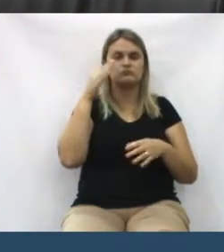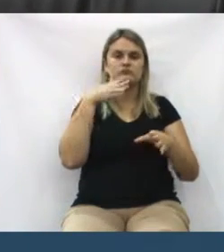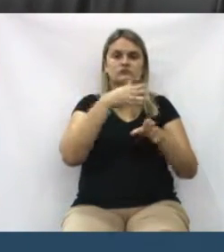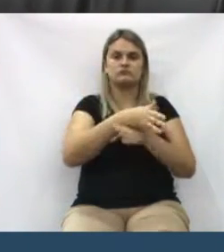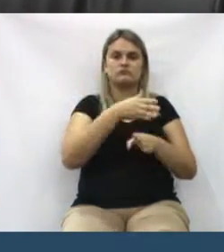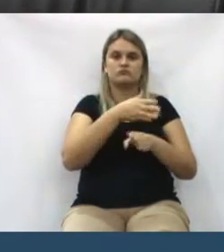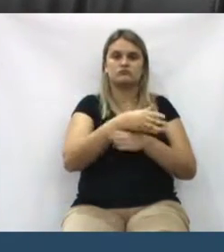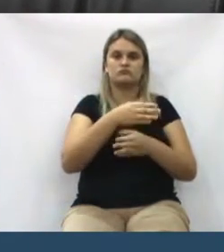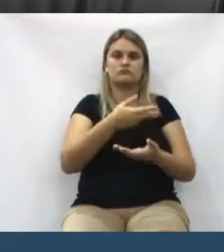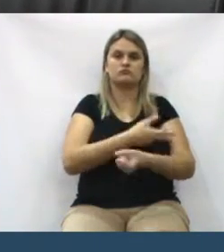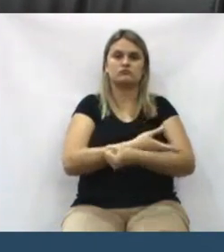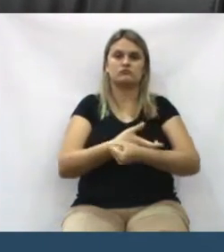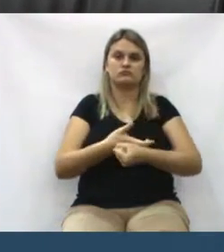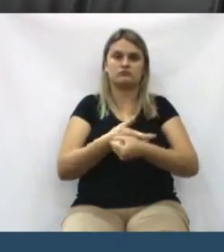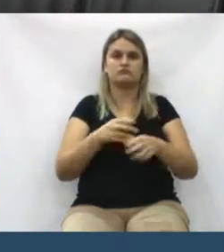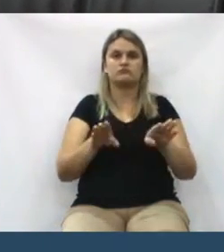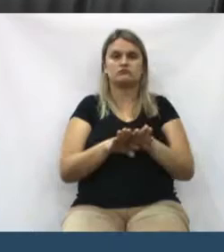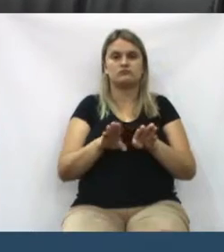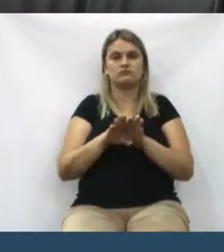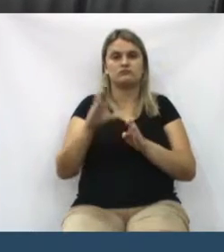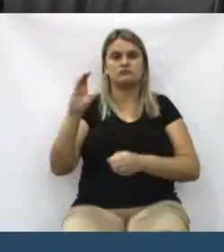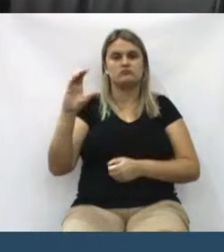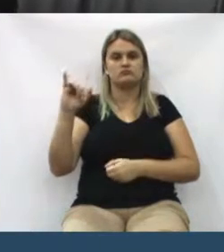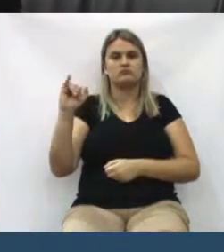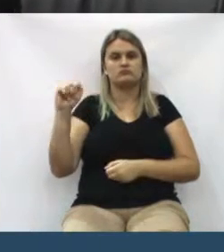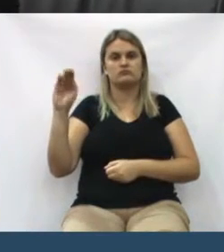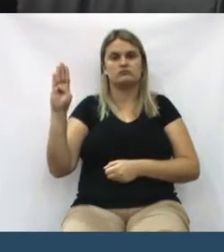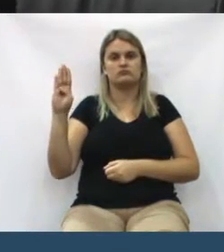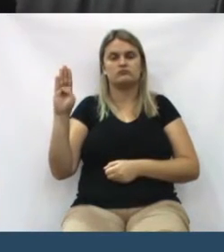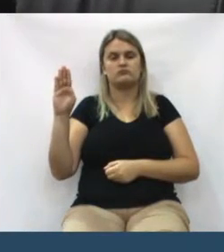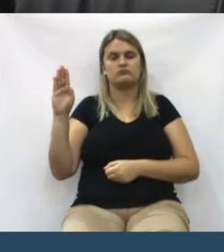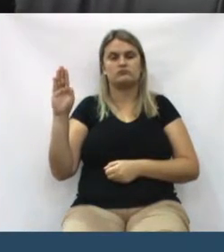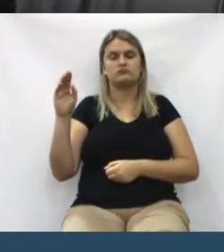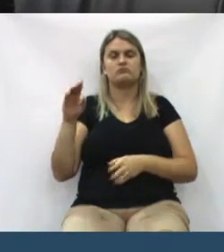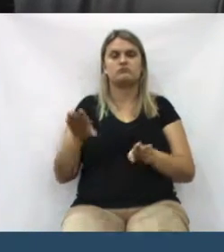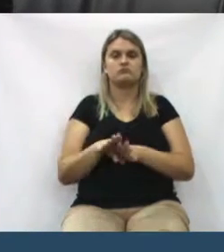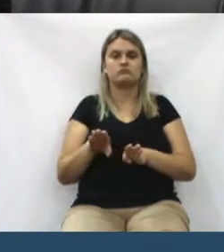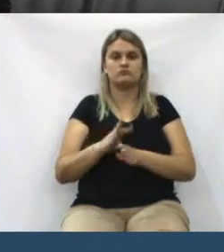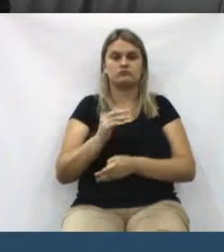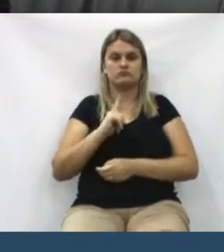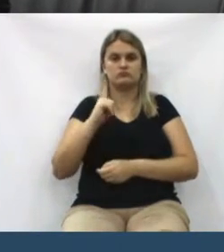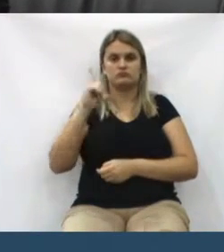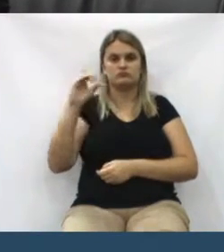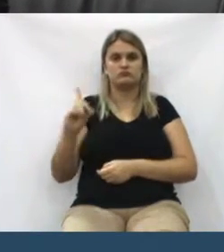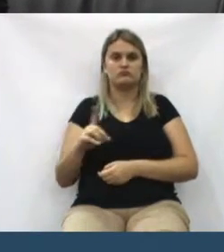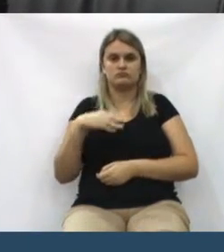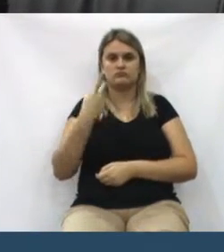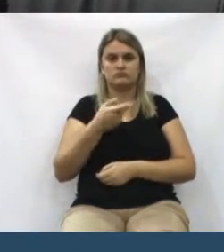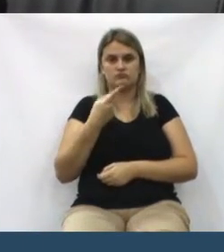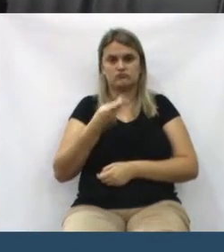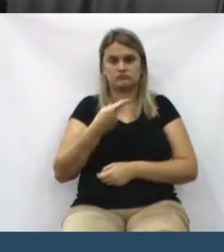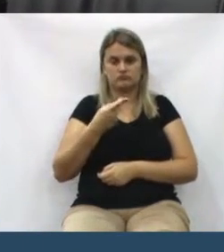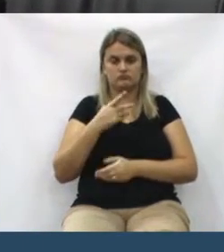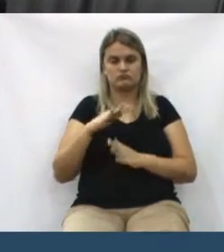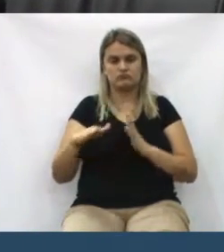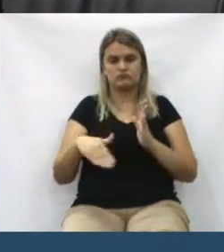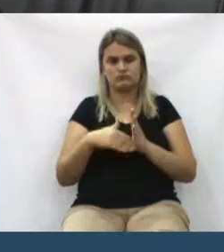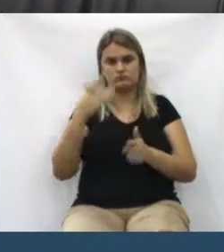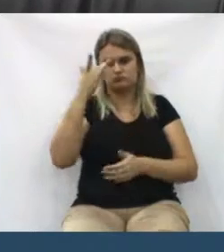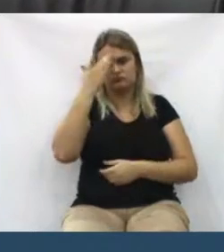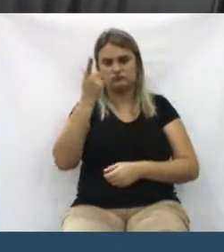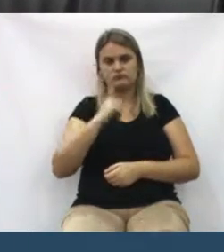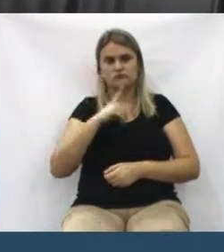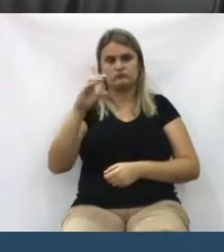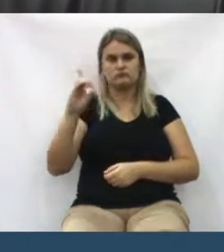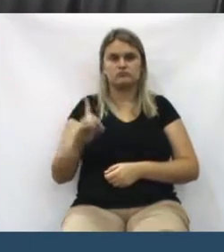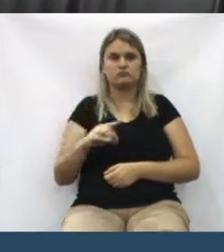exames, como da CIAB, para dar o direito deles se manifestarem. Todo mundo tem que ter o direito do contraditório,